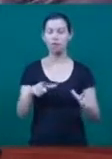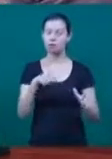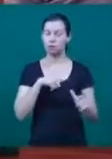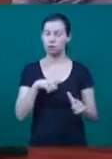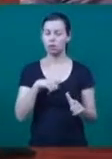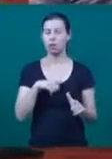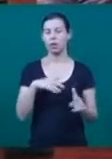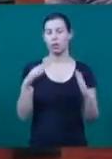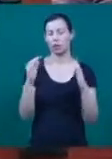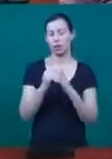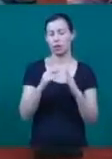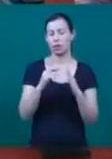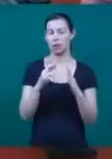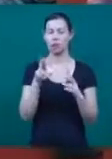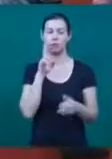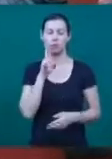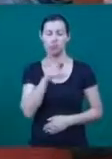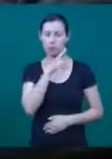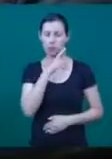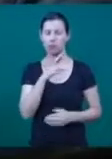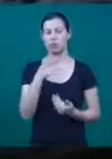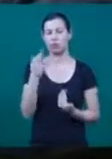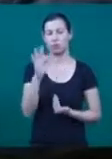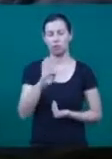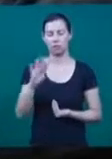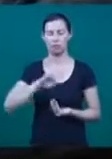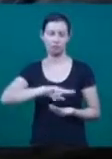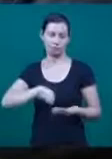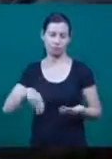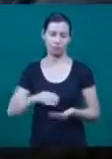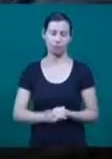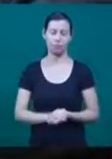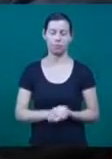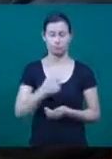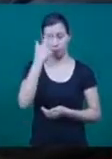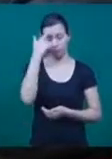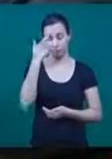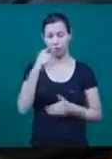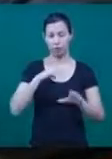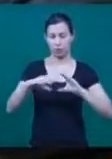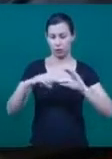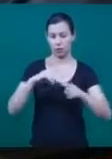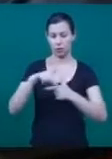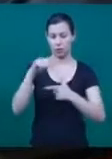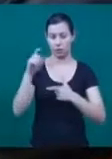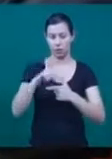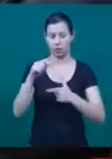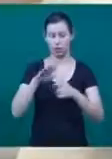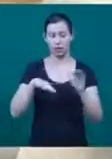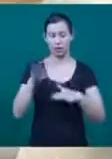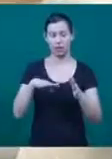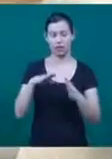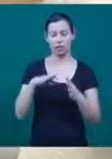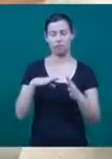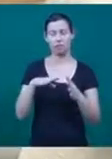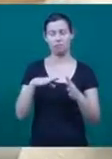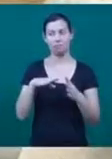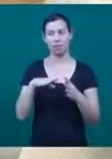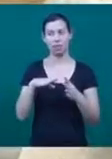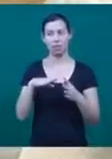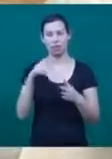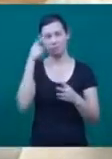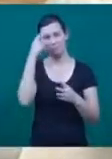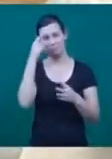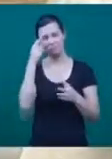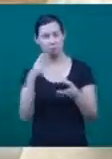universidade. E quando falamos de comunicação para líder, se ele não prestar atenção em dois detalhes importantes, em vez de conquistar